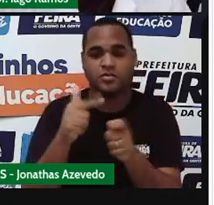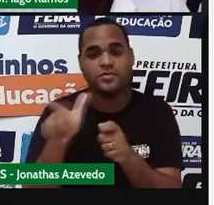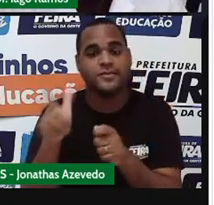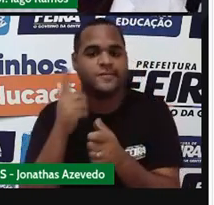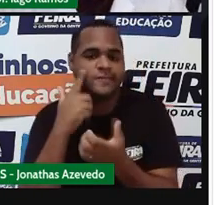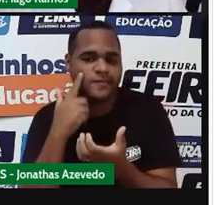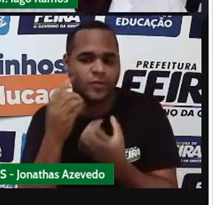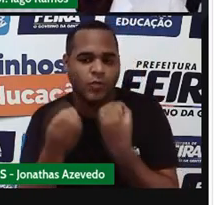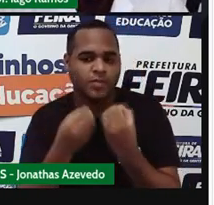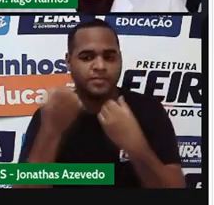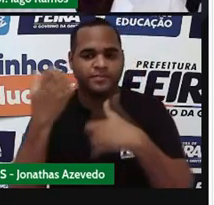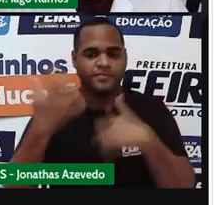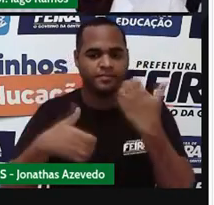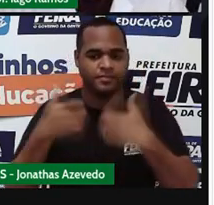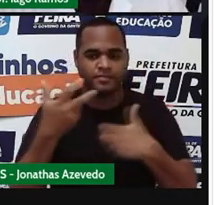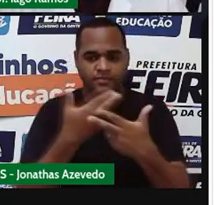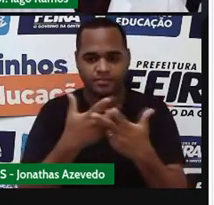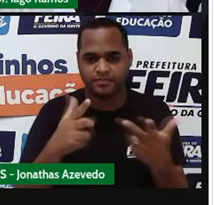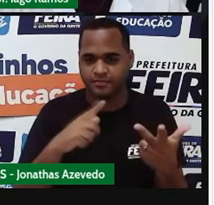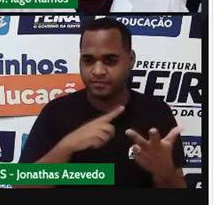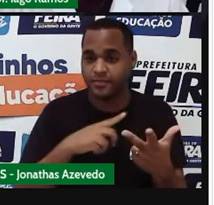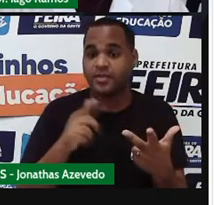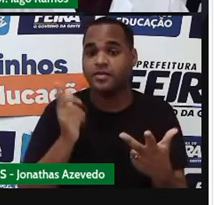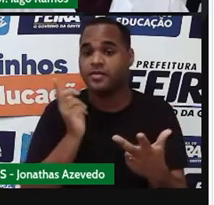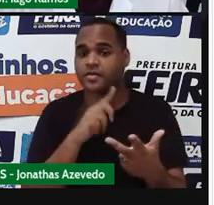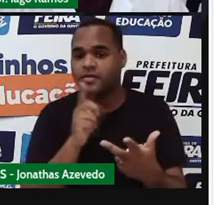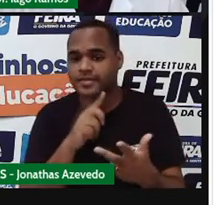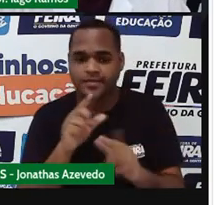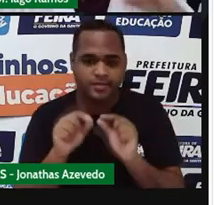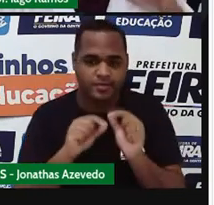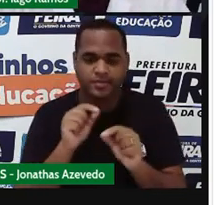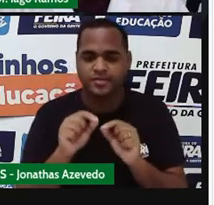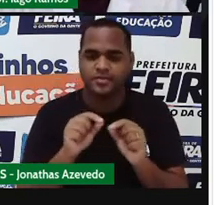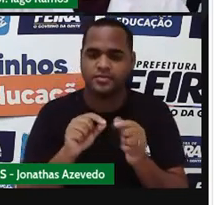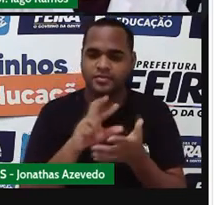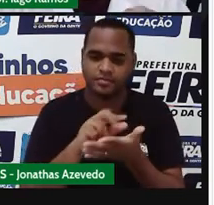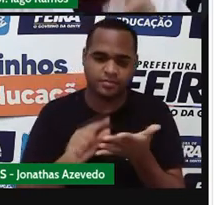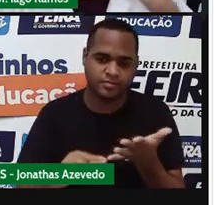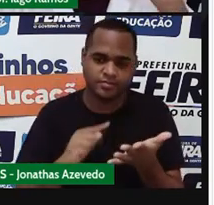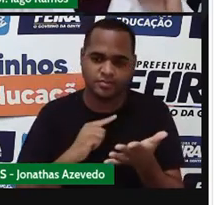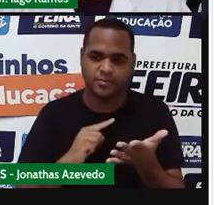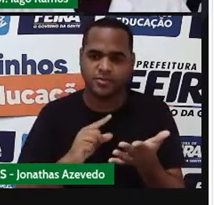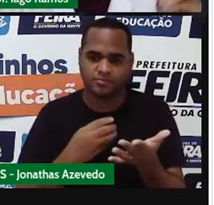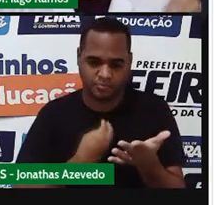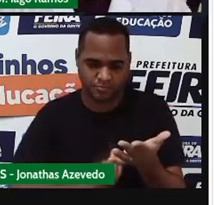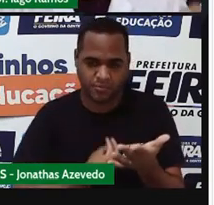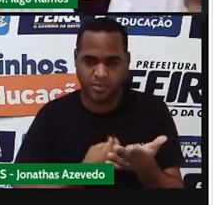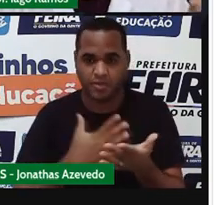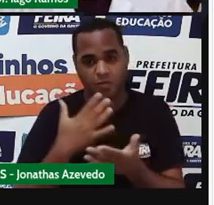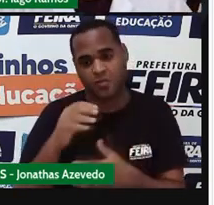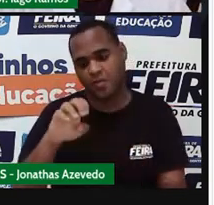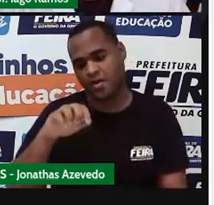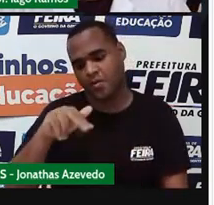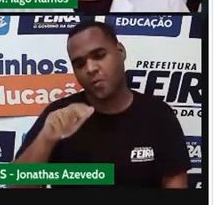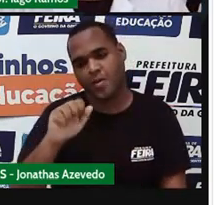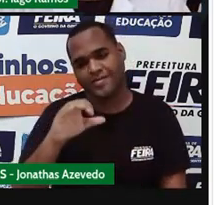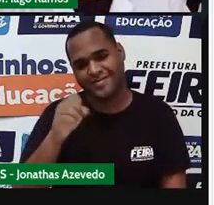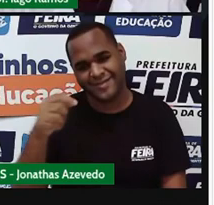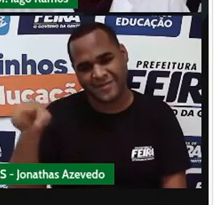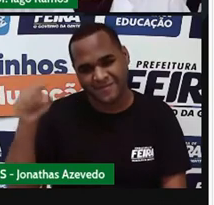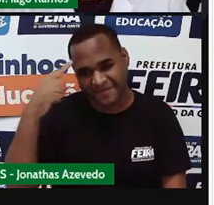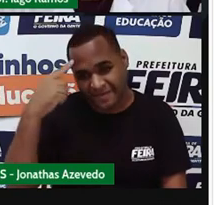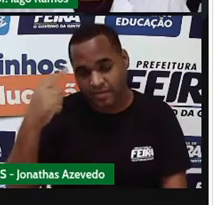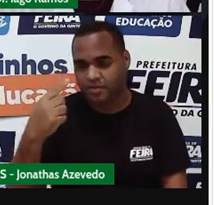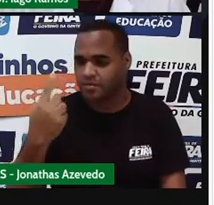essas formas de resolver uma equação tá? E aqui no sétimo ano a gente chama de equação do primeiro grau de uma incógnita